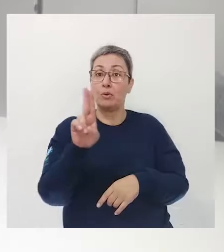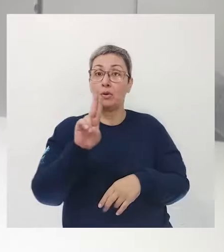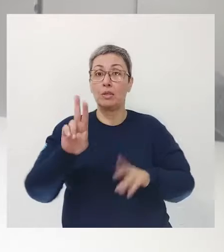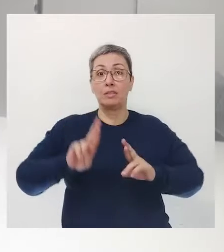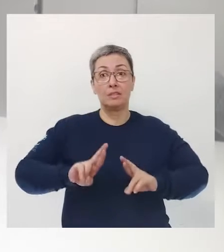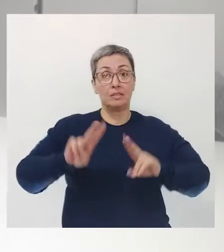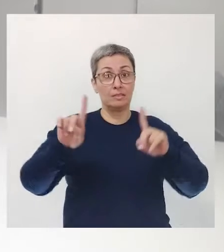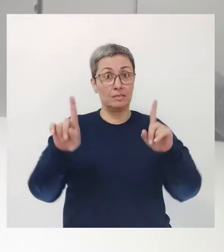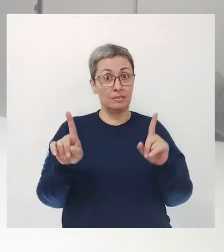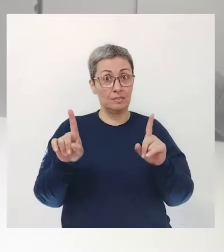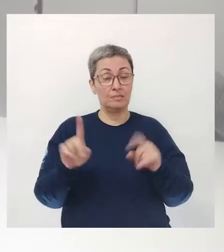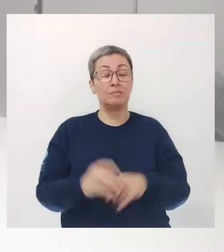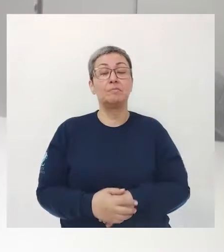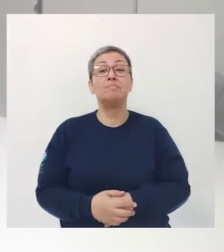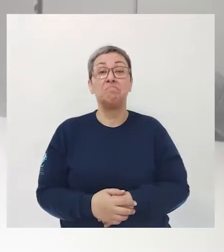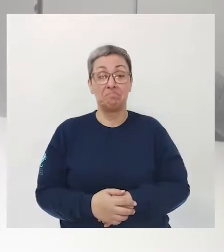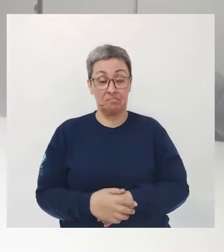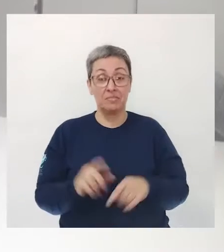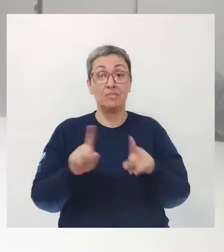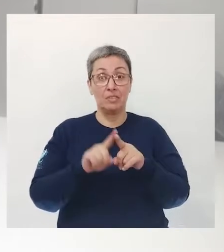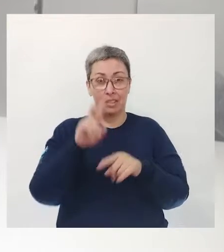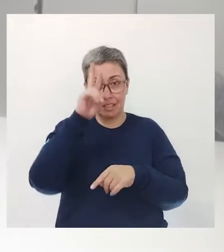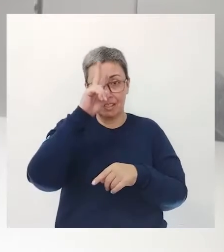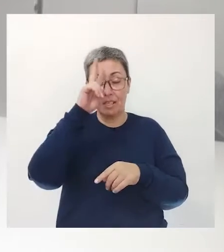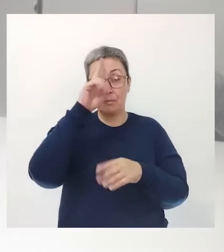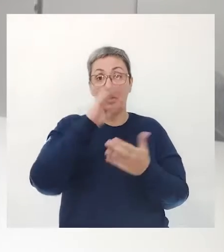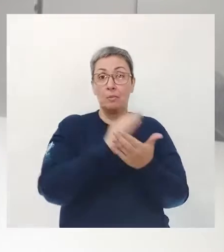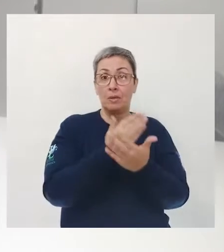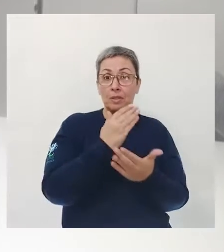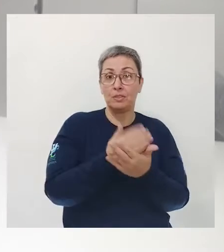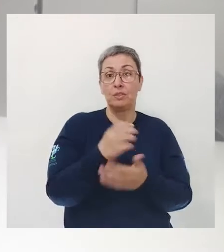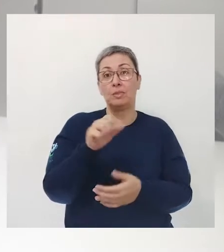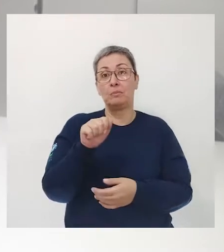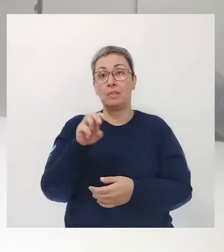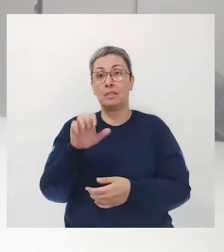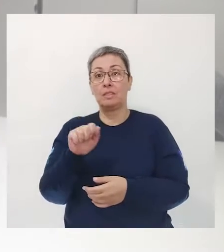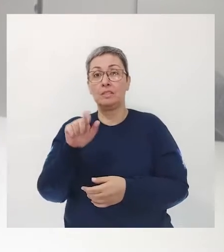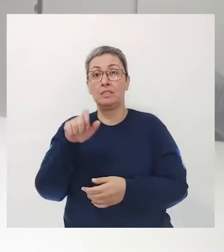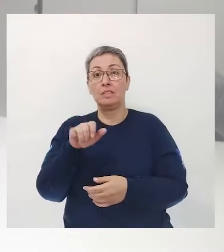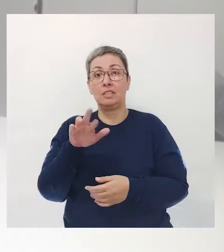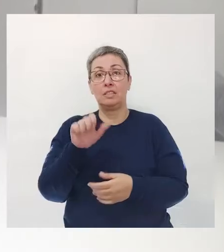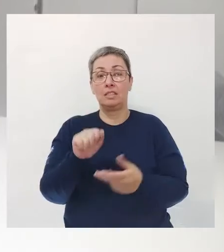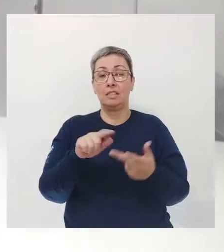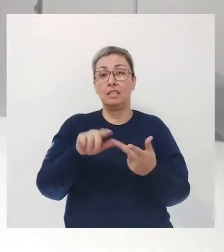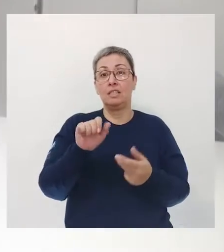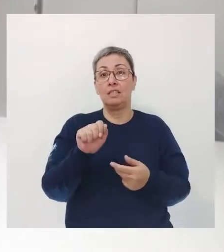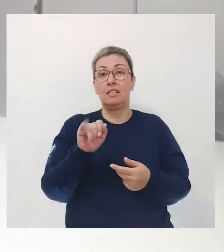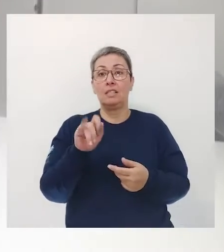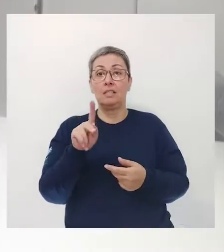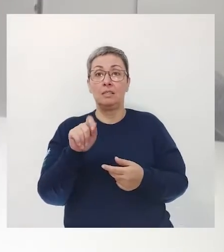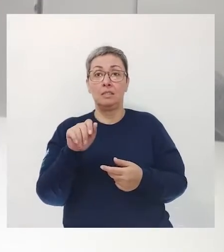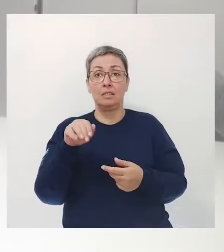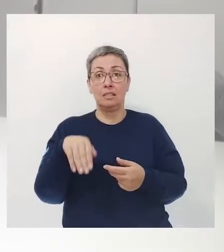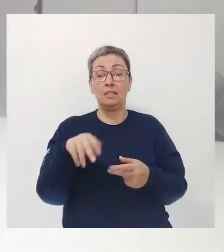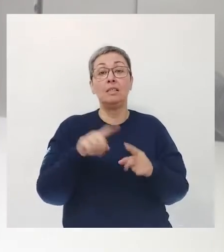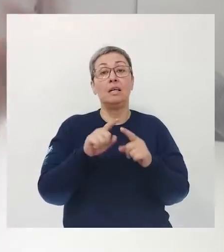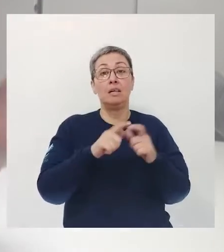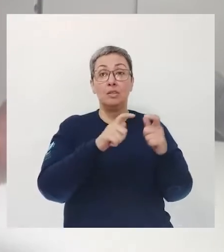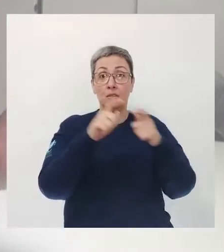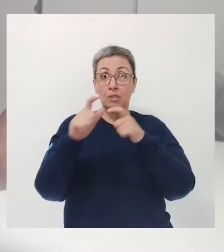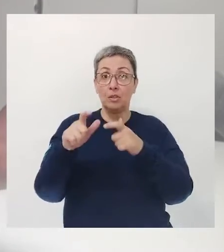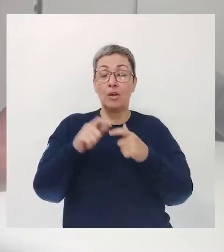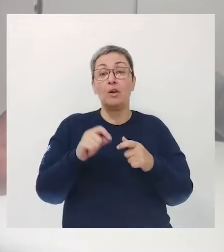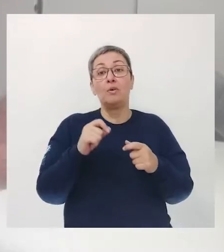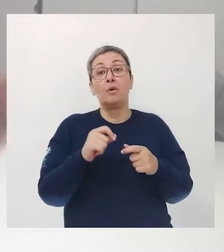nomes diferentes? Vocês lembram? Mandioca, abacaxeira, epim. Realmente muito legal. Em algumas